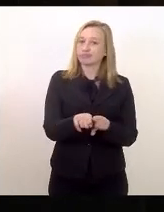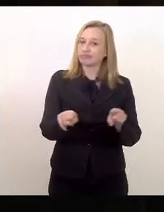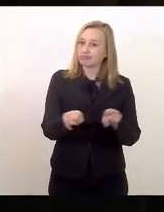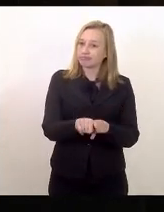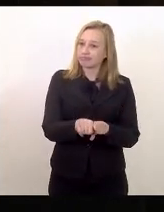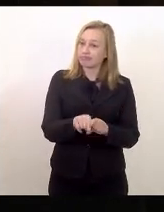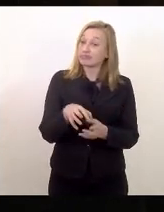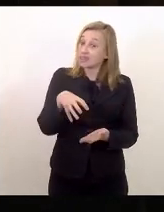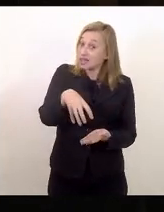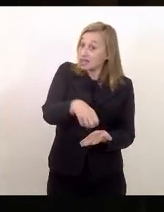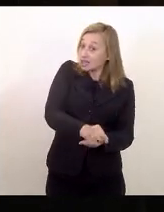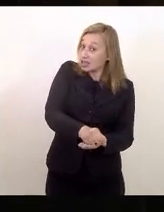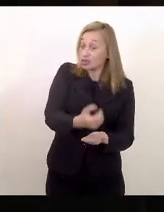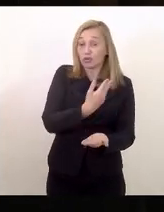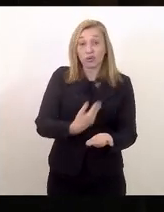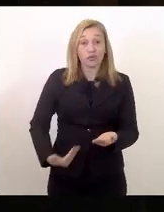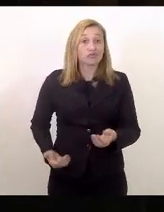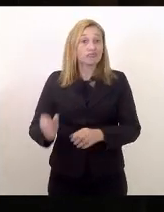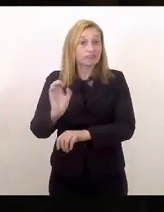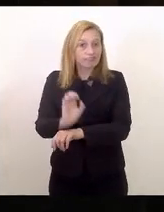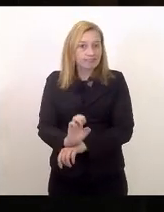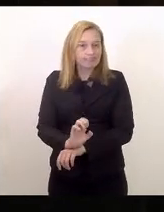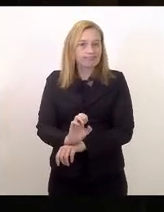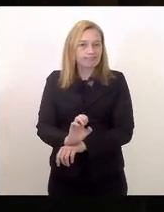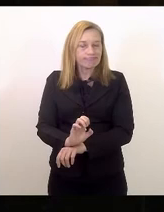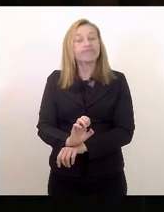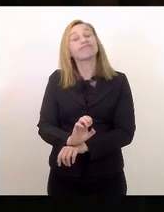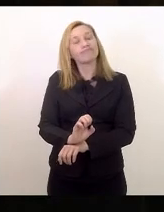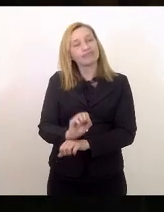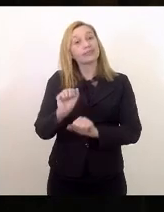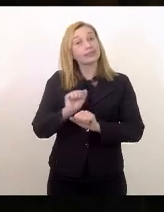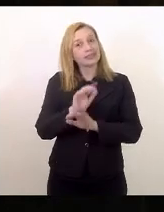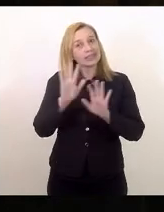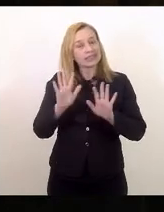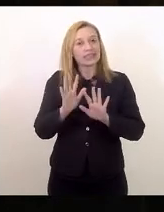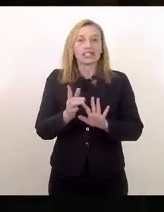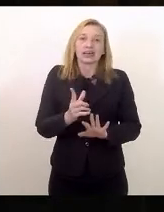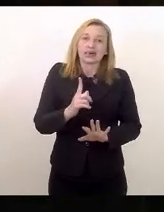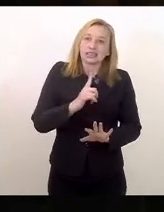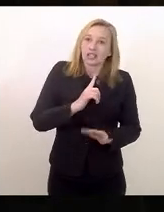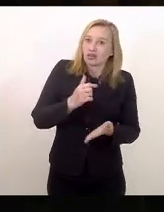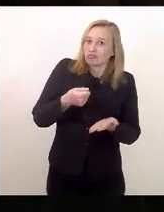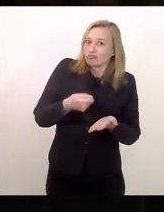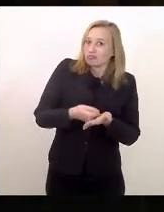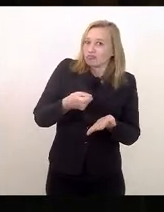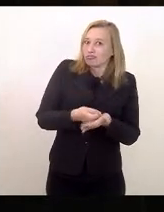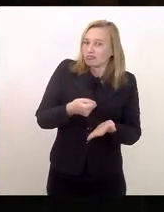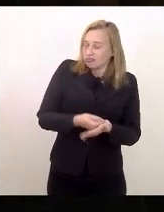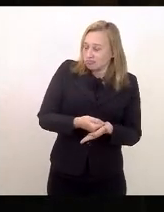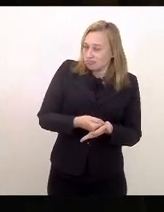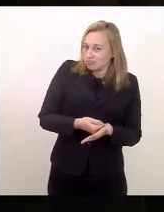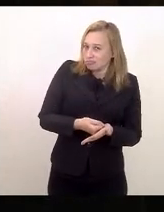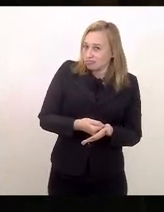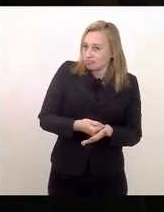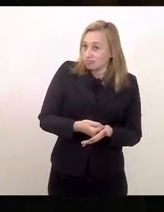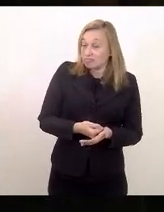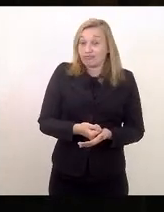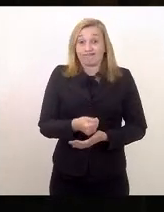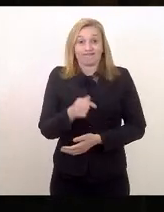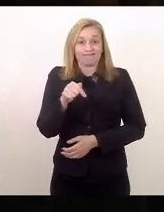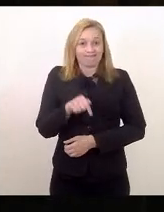para o governo estadual. Claro que eu tenho obrigação de aqui